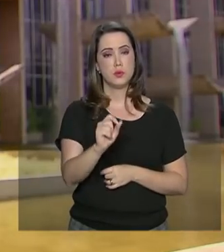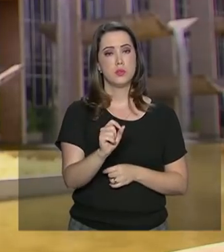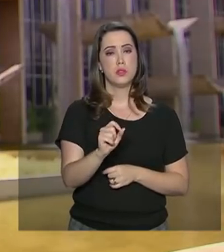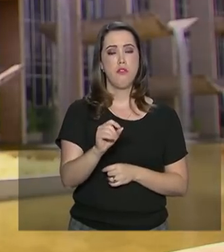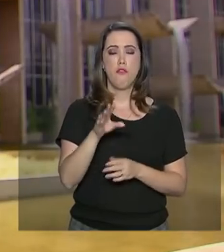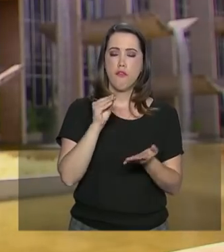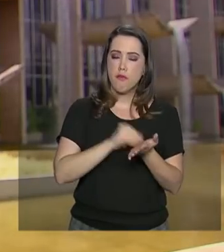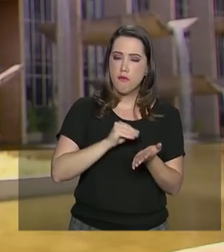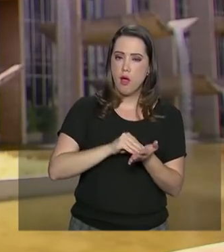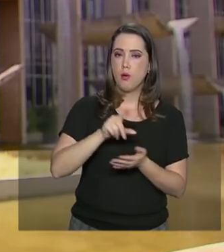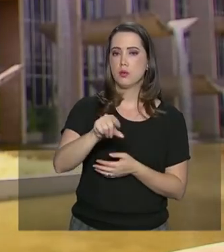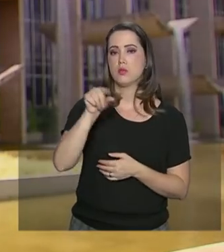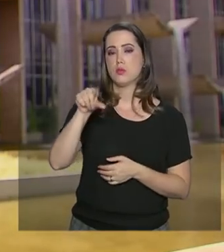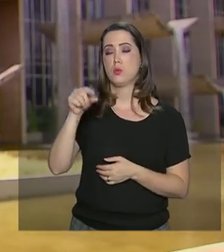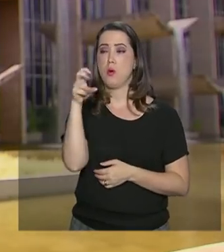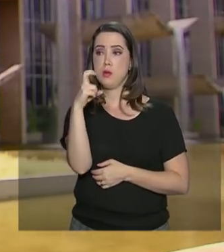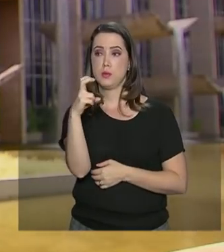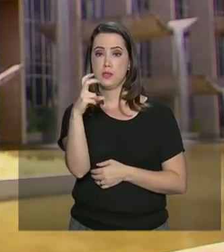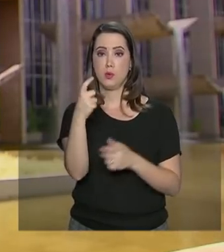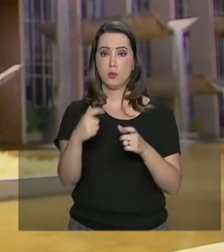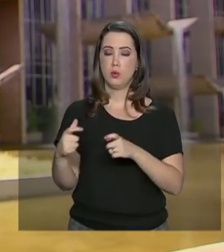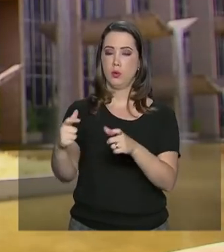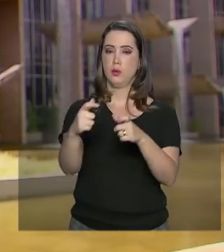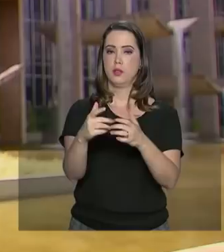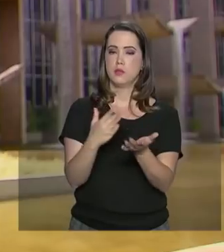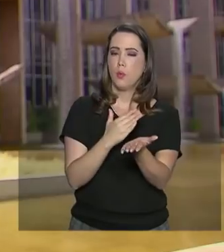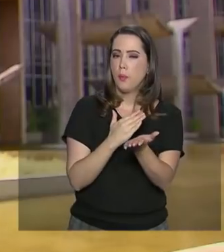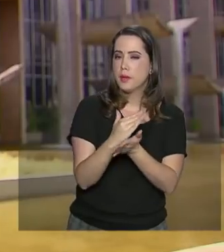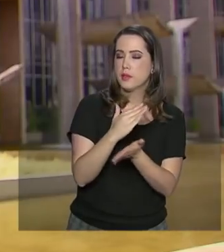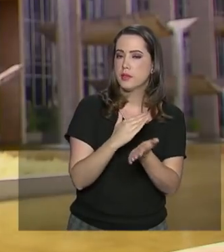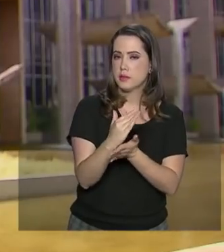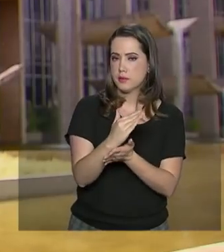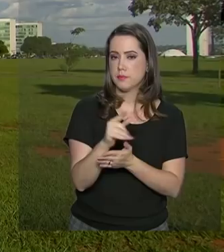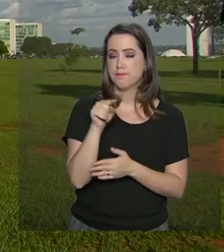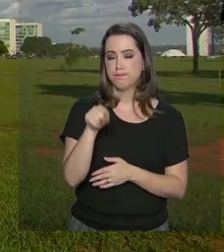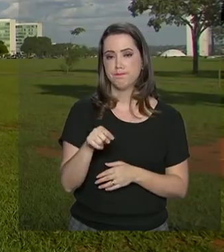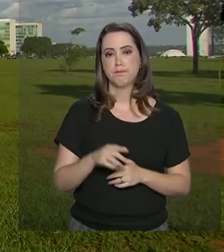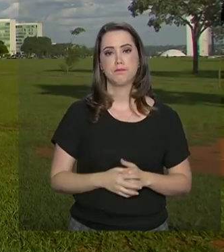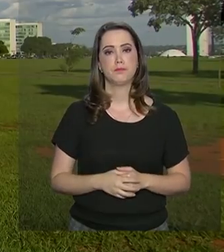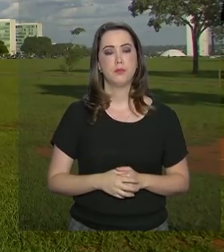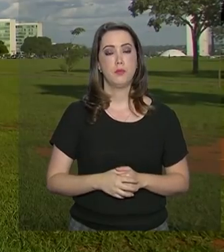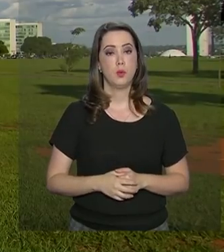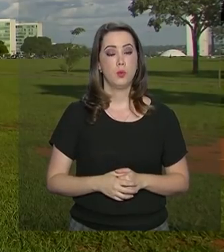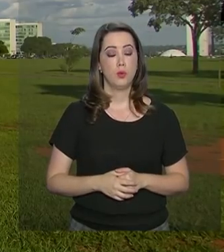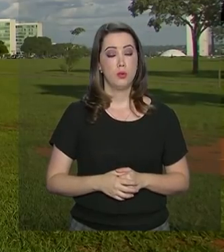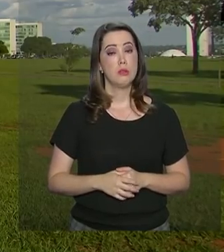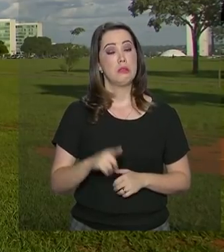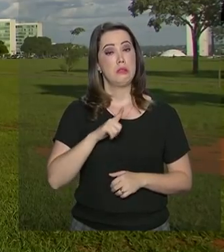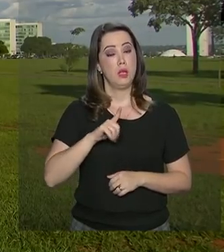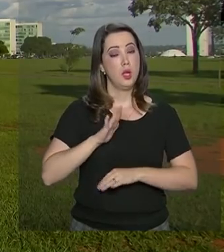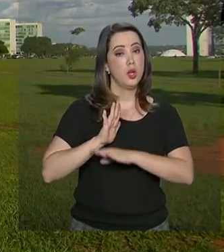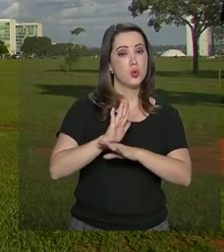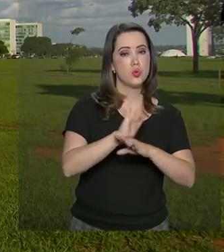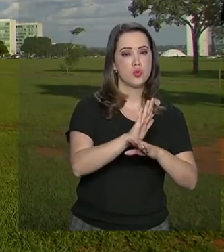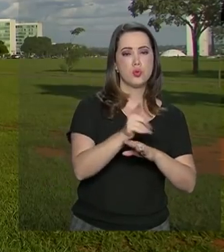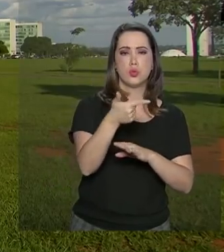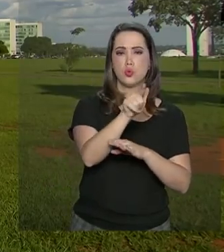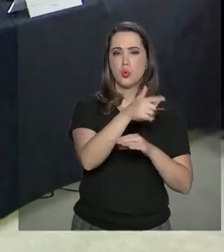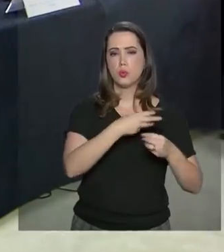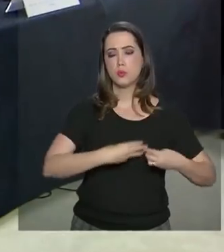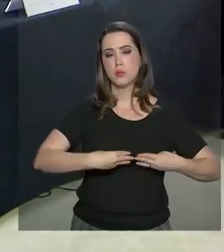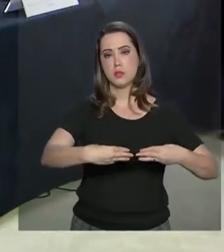selecionados e vão servir de pontapé inicial para o restante do país. A iniciativa conta com a cooperação de outros